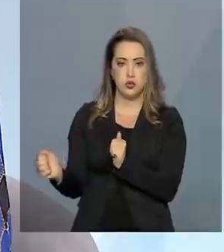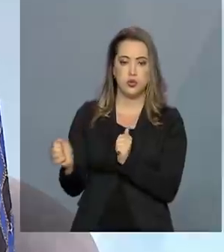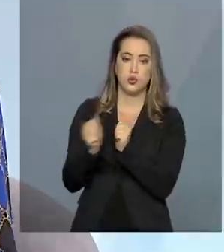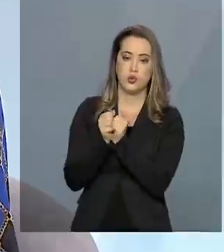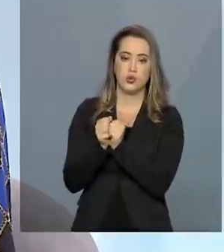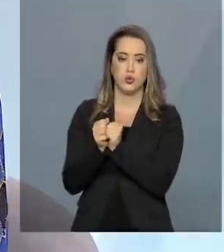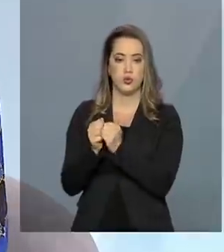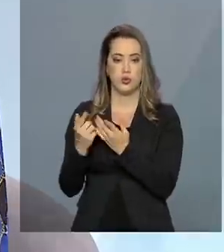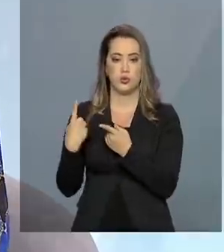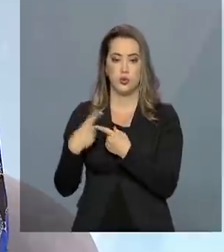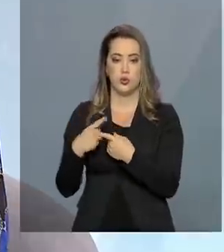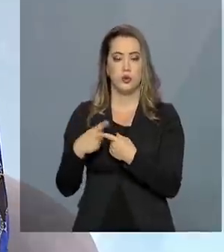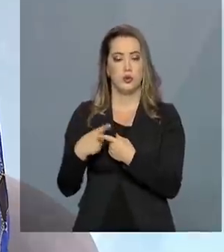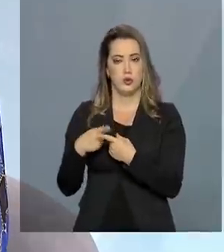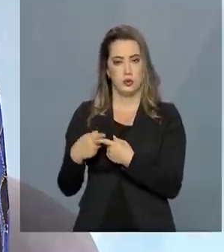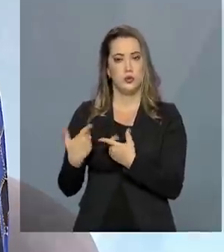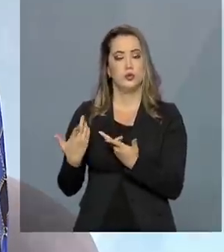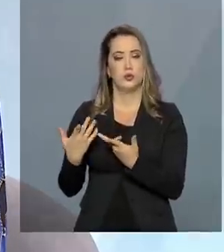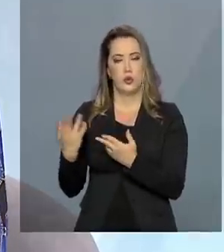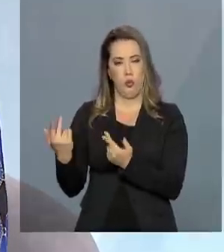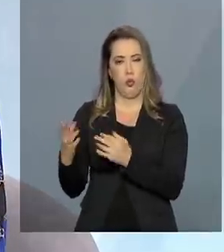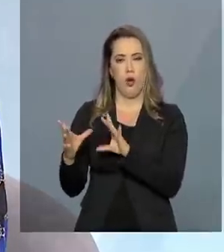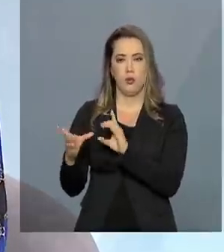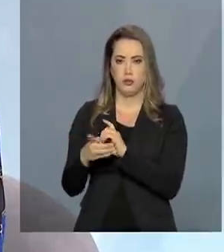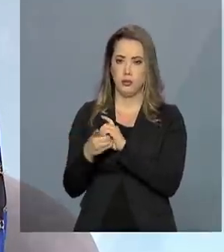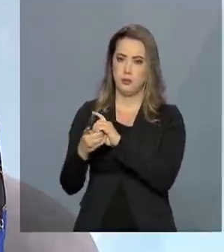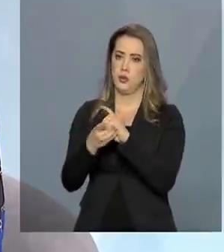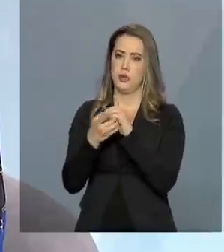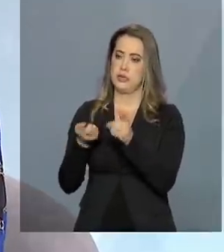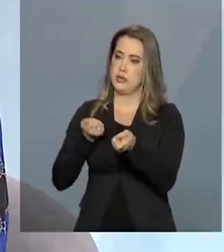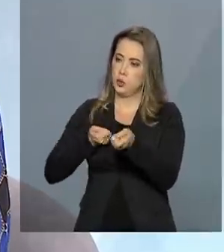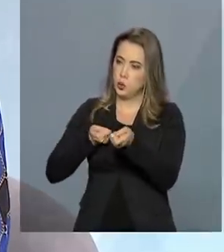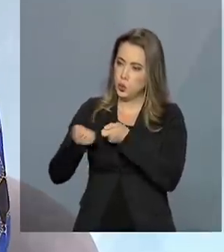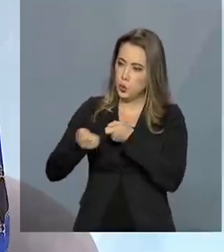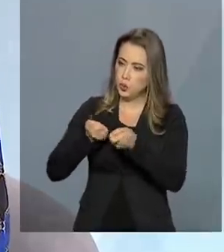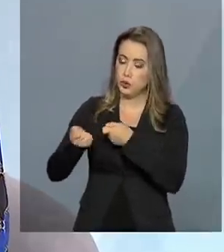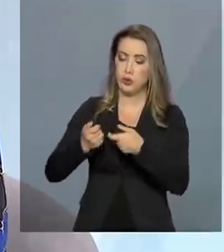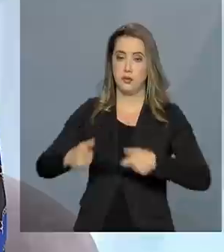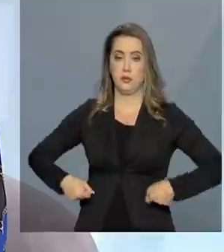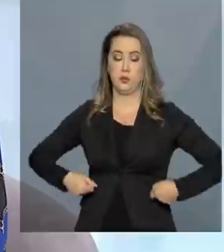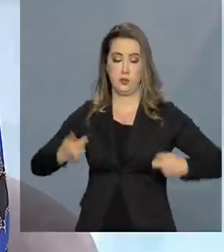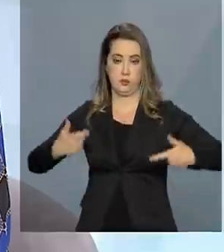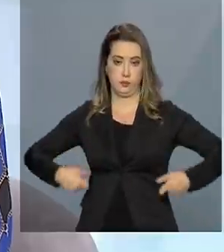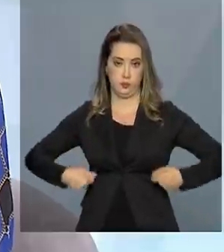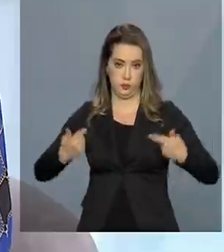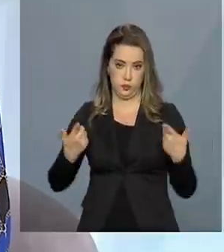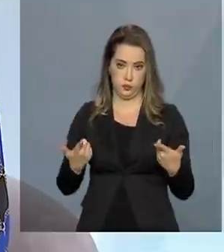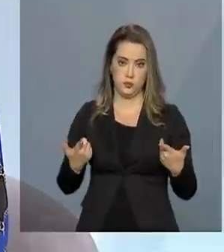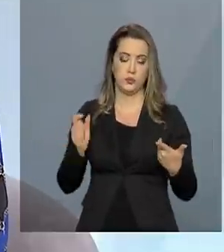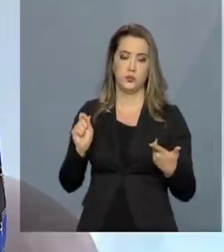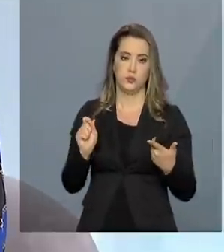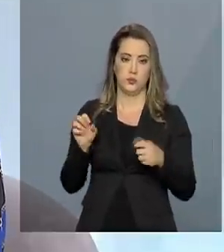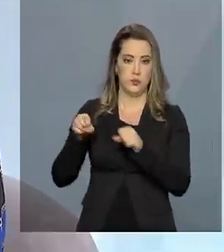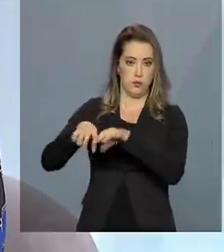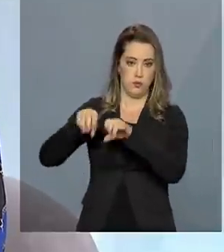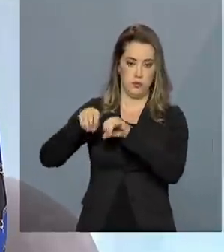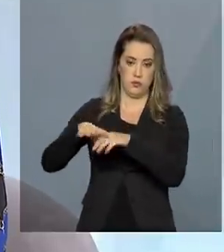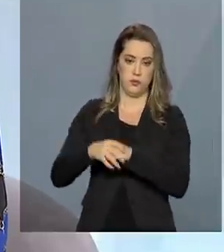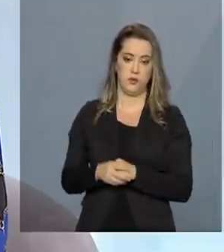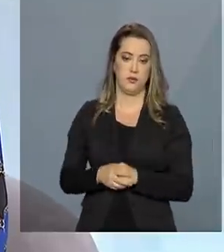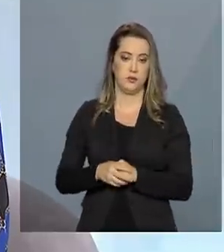democrática nesse processo de controle dos gastos na educação.